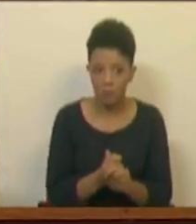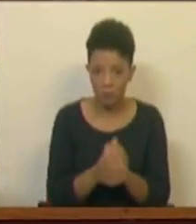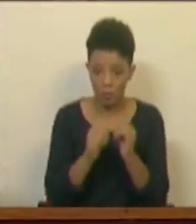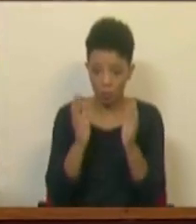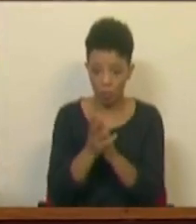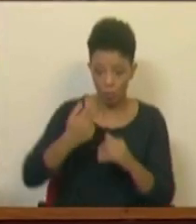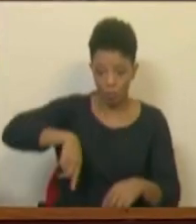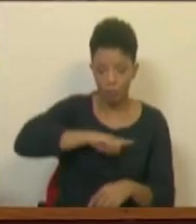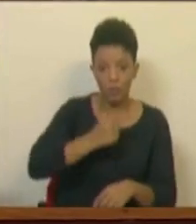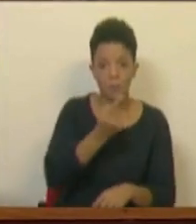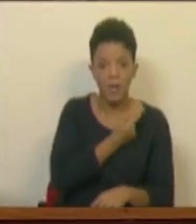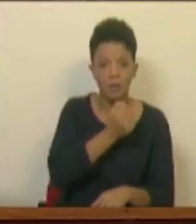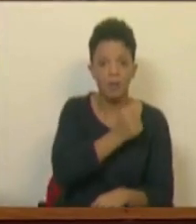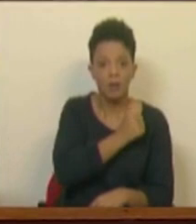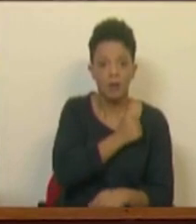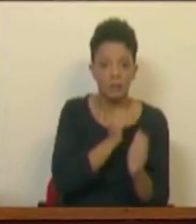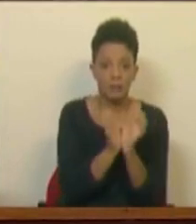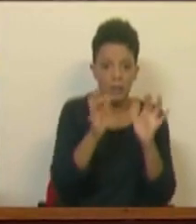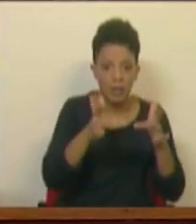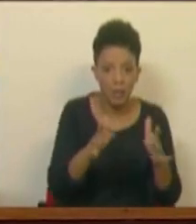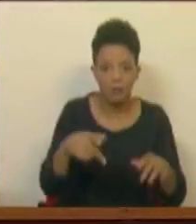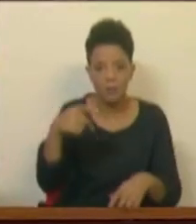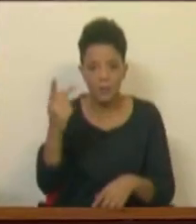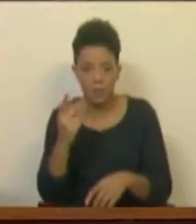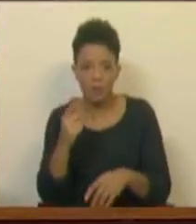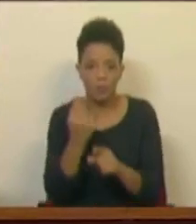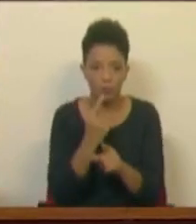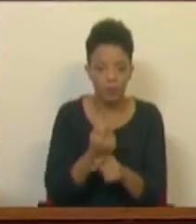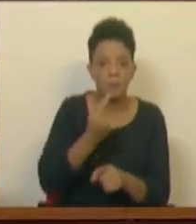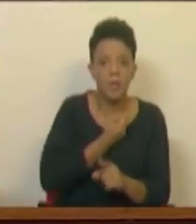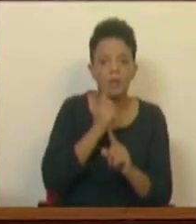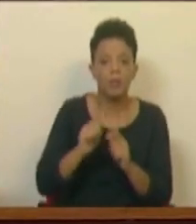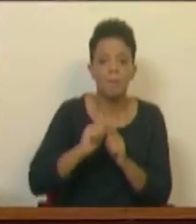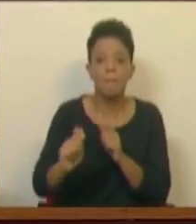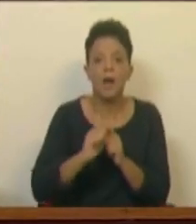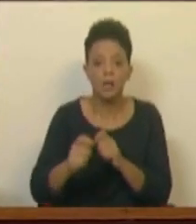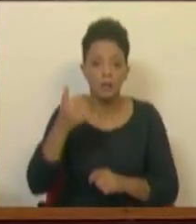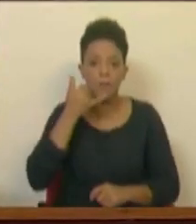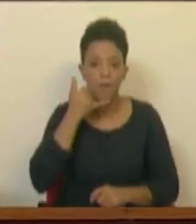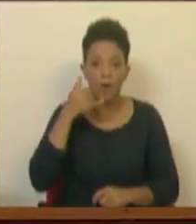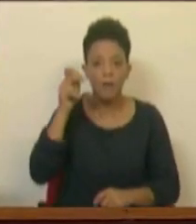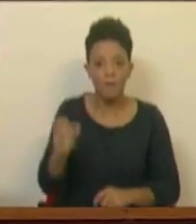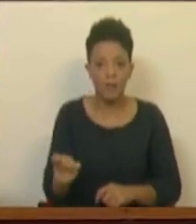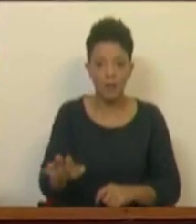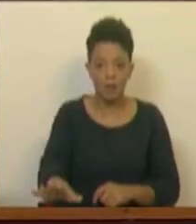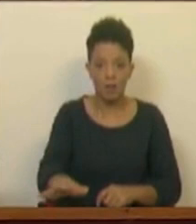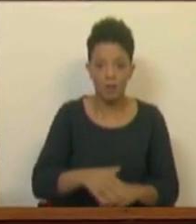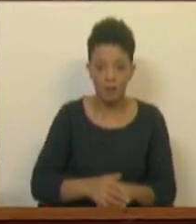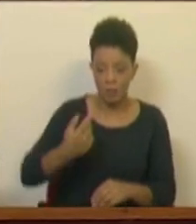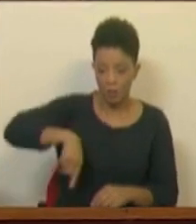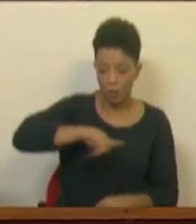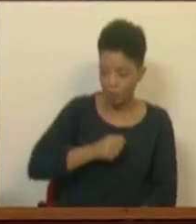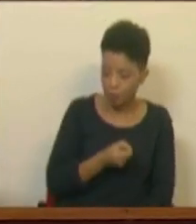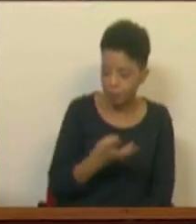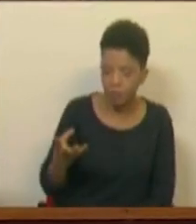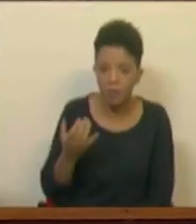que temos que ter em casa internet ou televisão, pacote de dados, somos obrigados a pagar também telefone fixo. Quantos de nós aqui